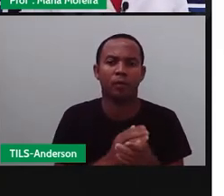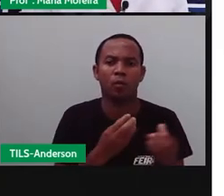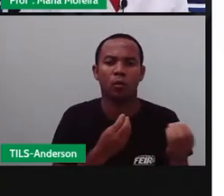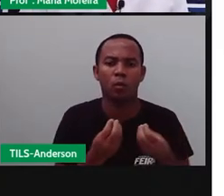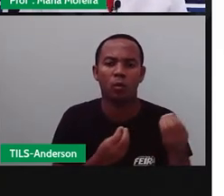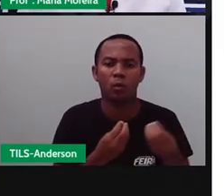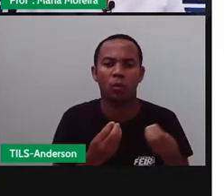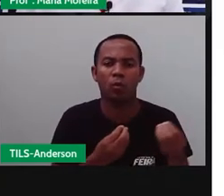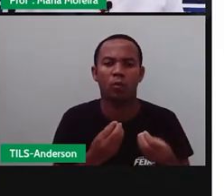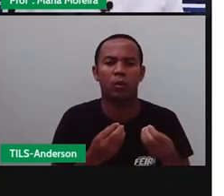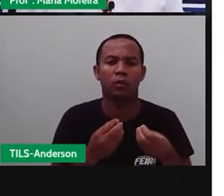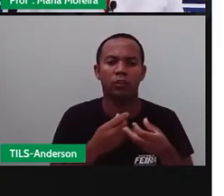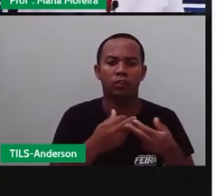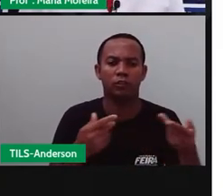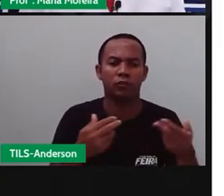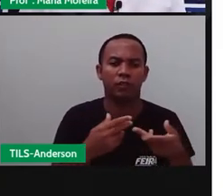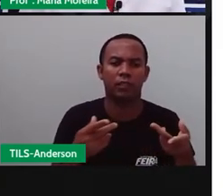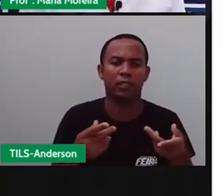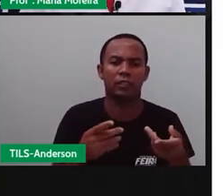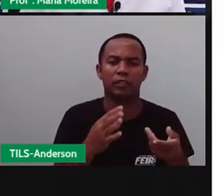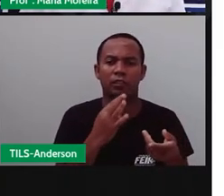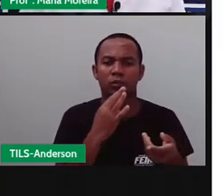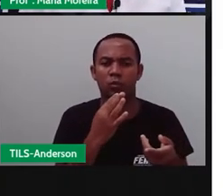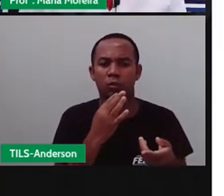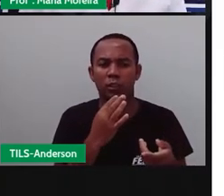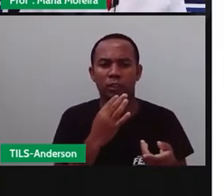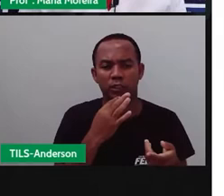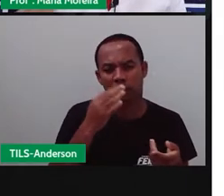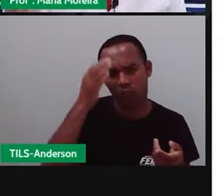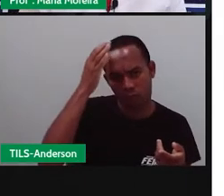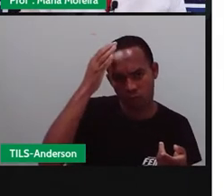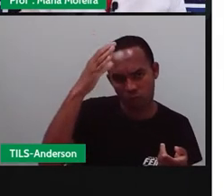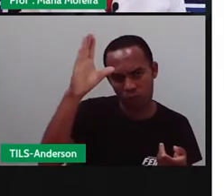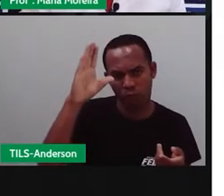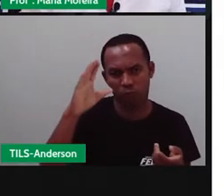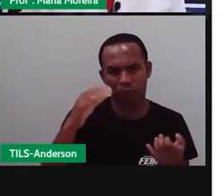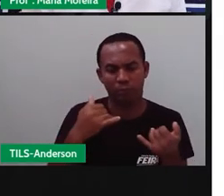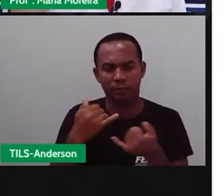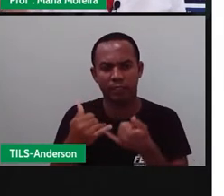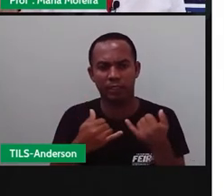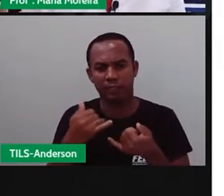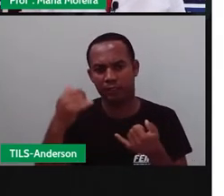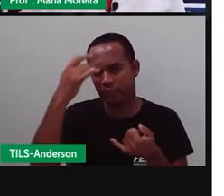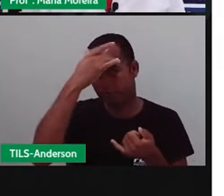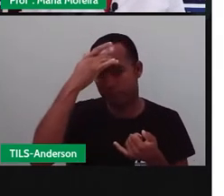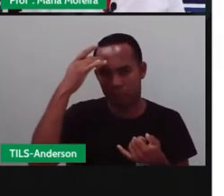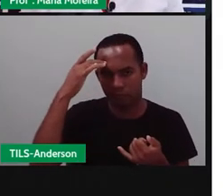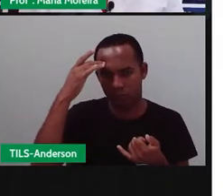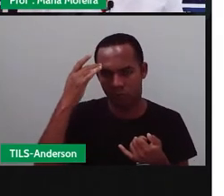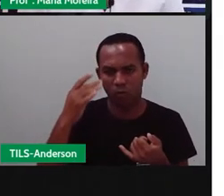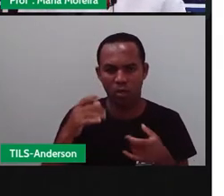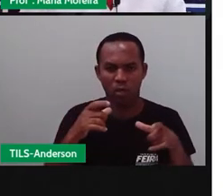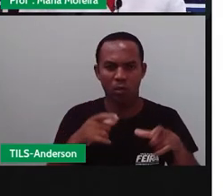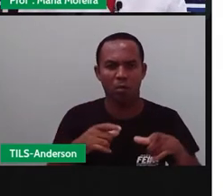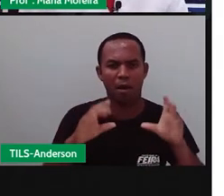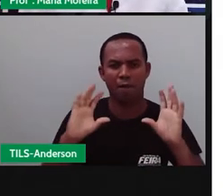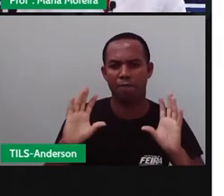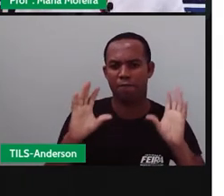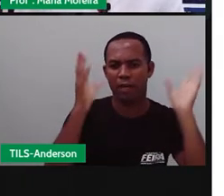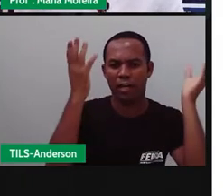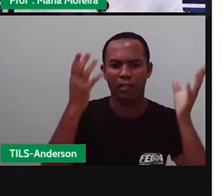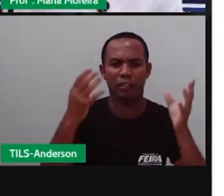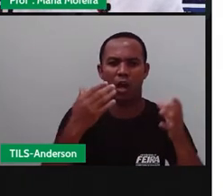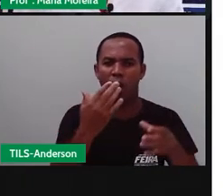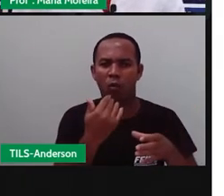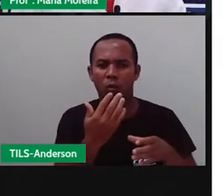dela, né, dá-se a conhecer costumes cotidianos das pessoas, festas típicas do local, comidas,